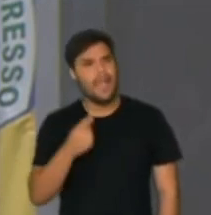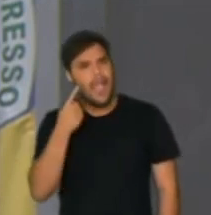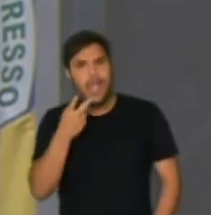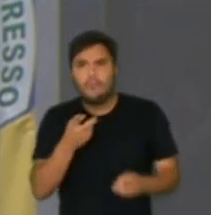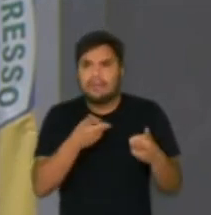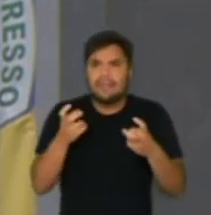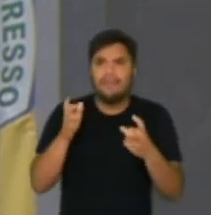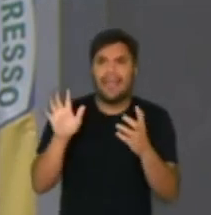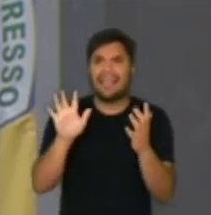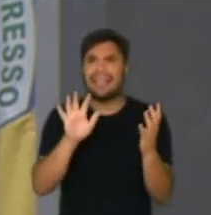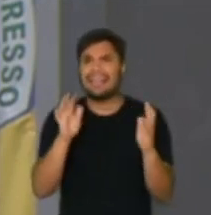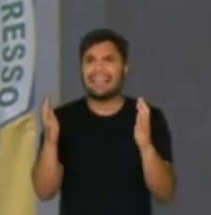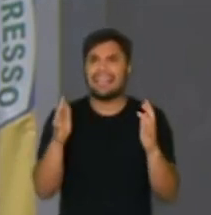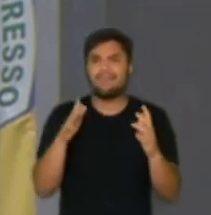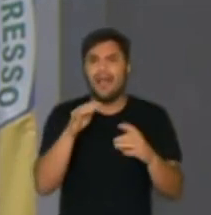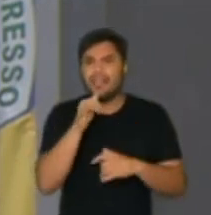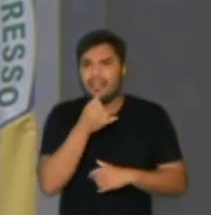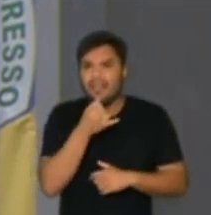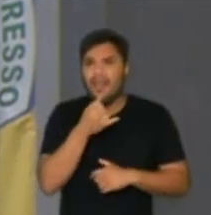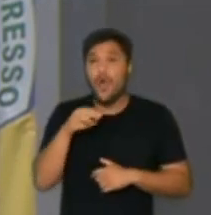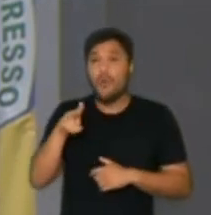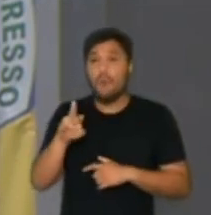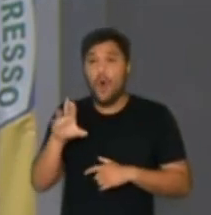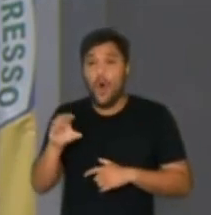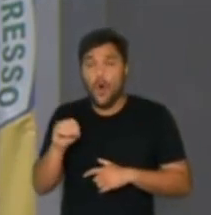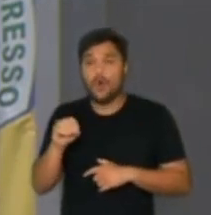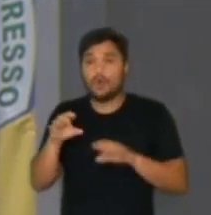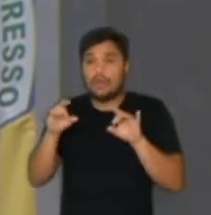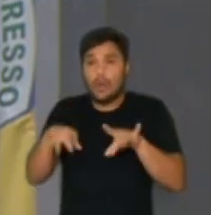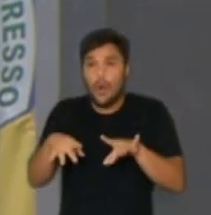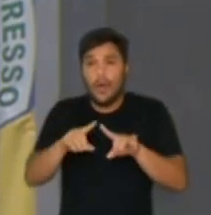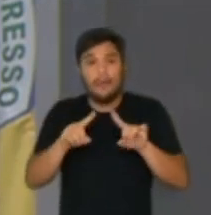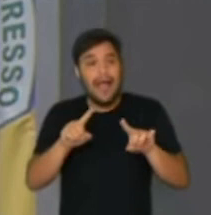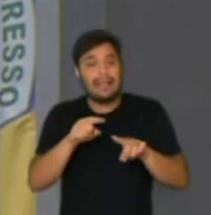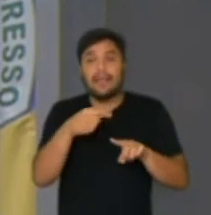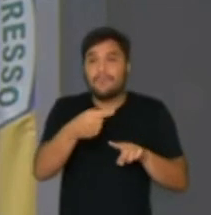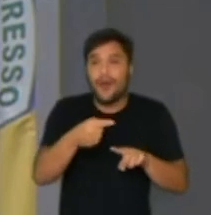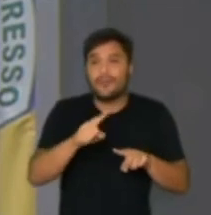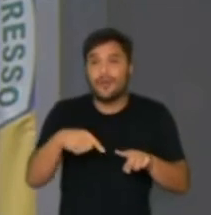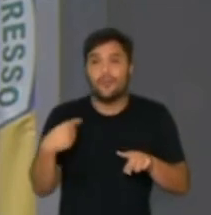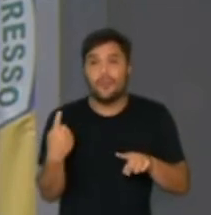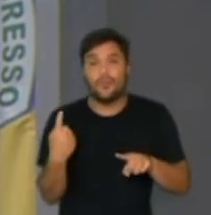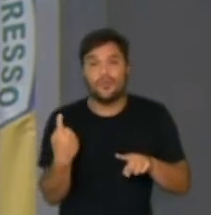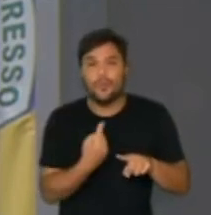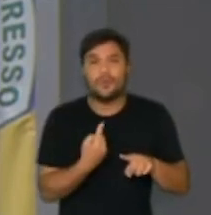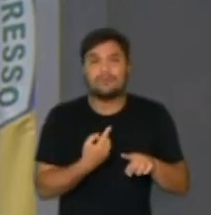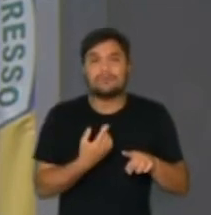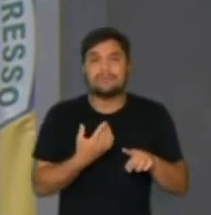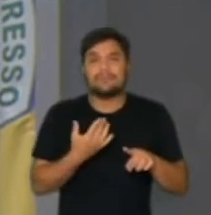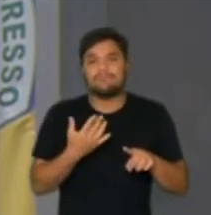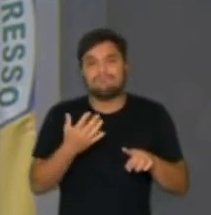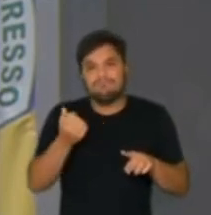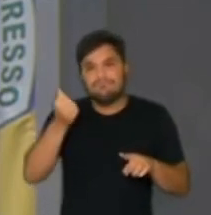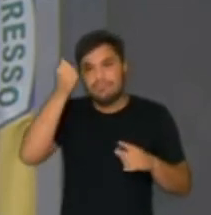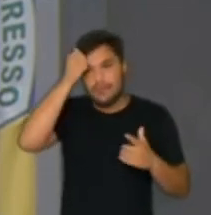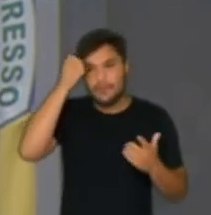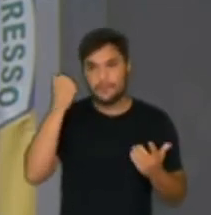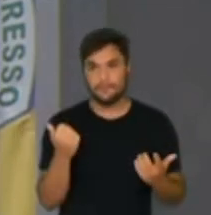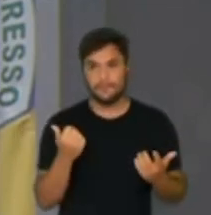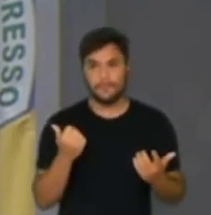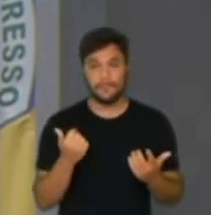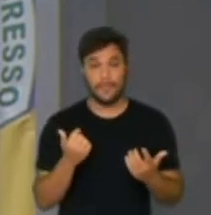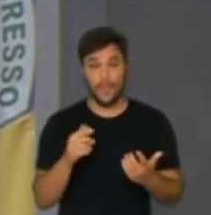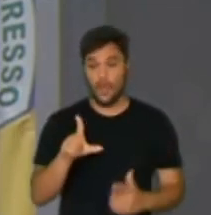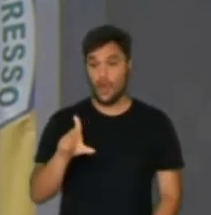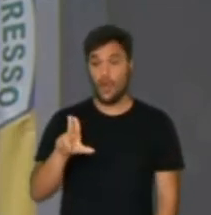desânimo e decepção quando o Moro saiu, mas depois todo mundo quebrou a cara. E também pedi que